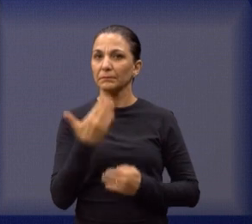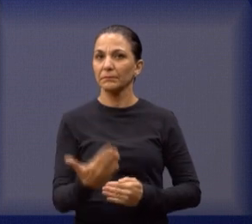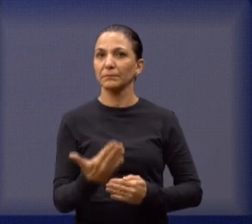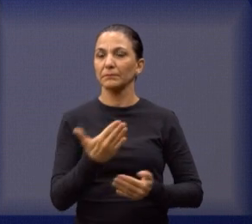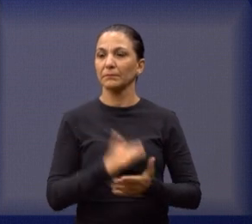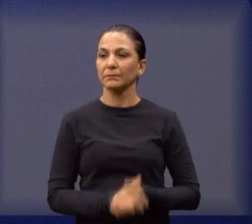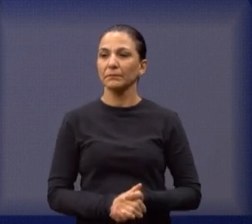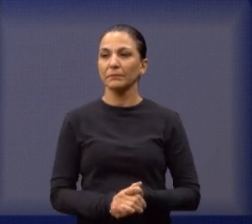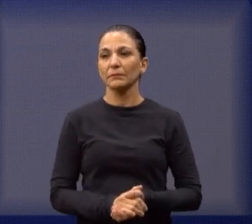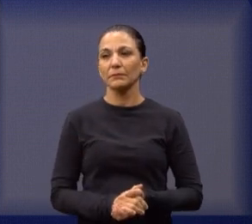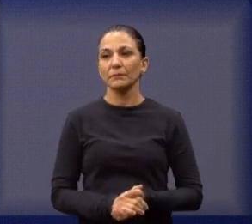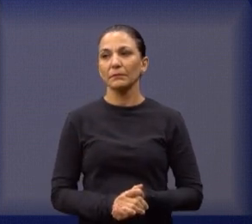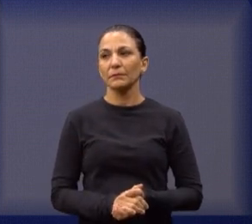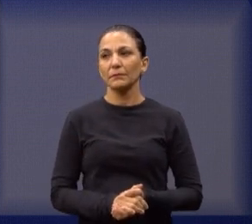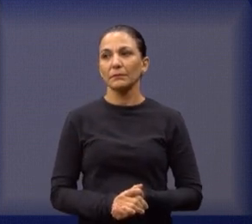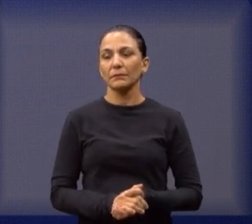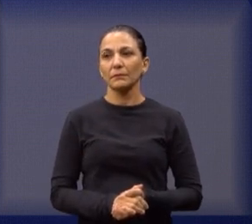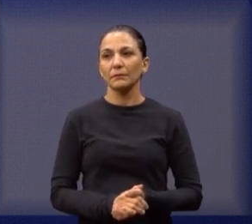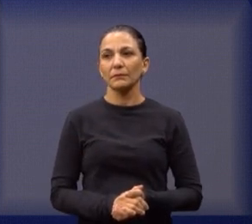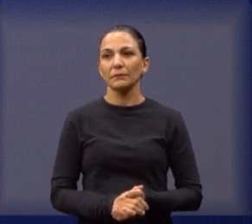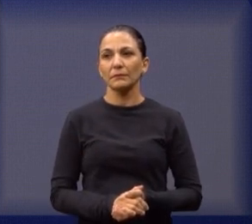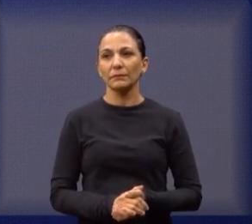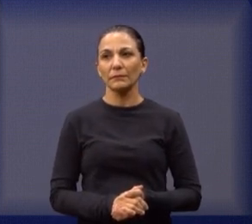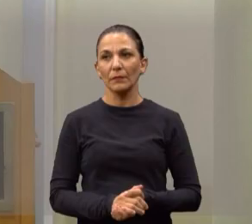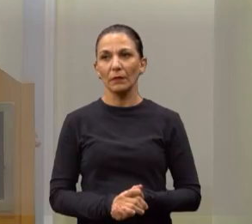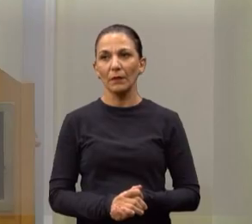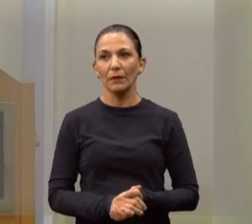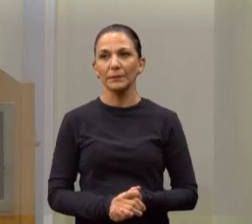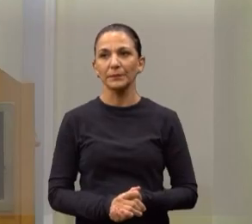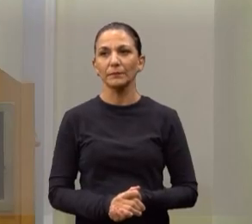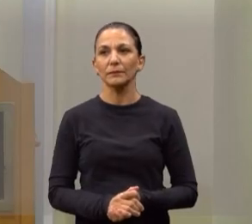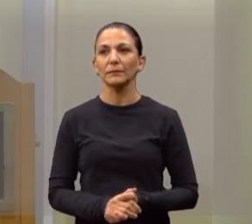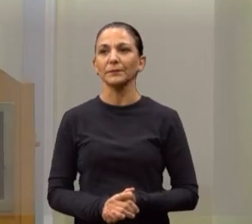pode encerrar, Mari, as fotos?